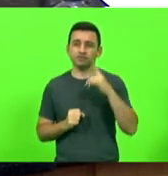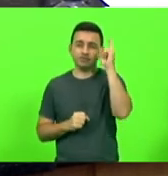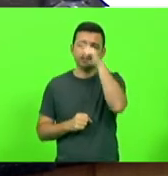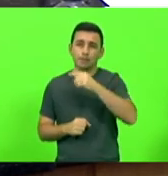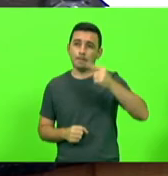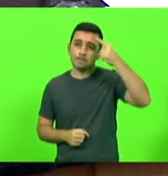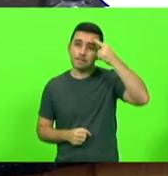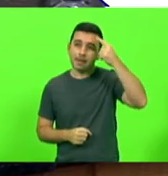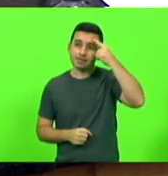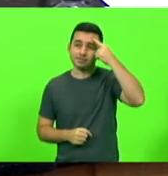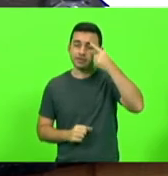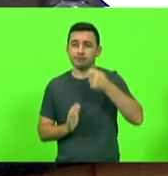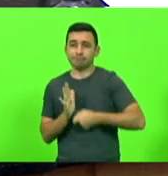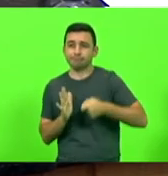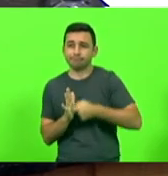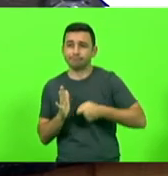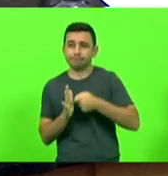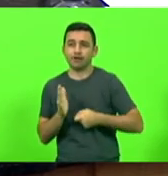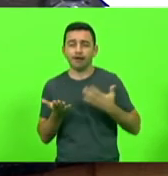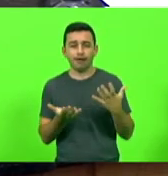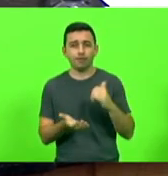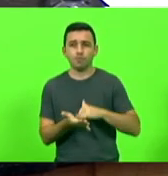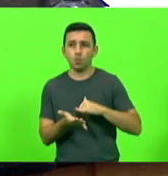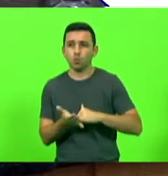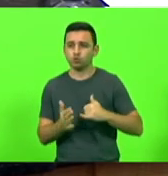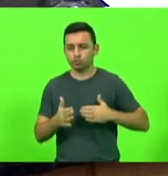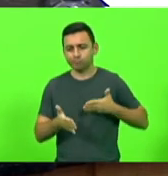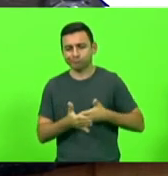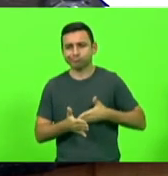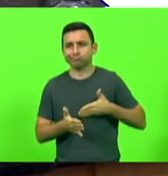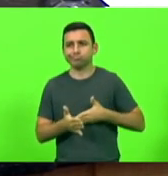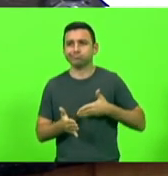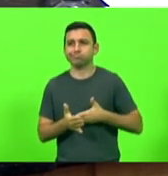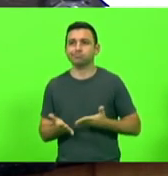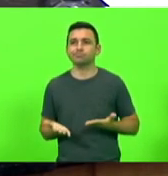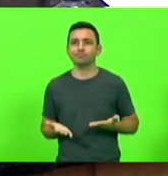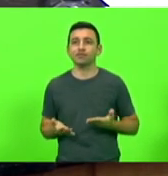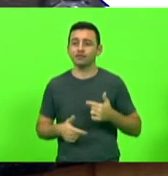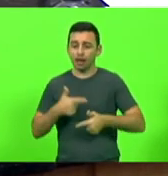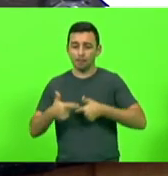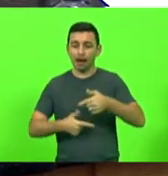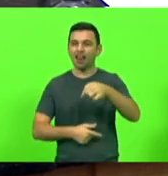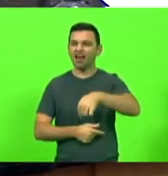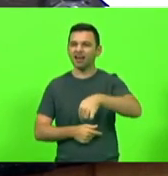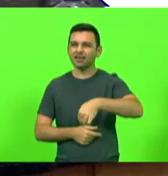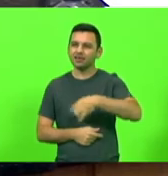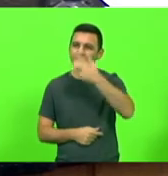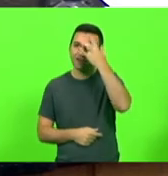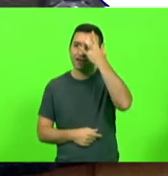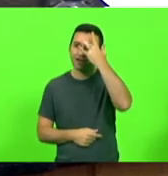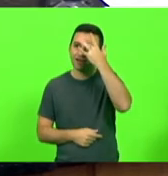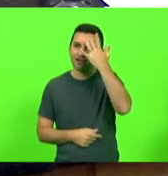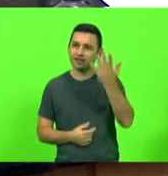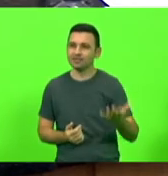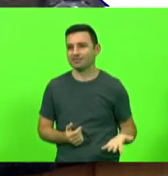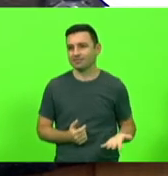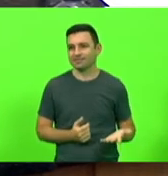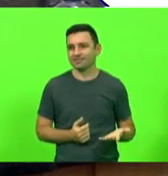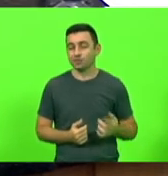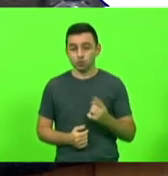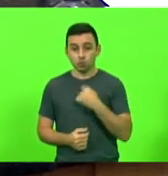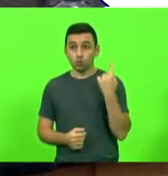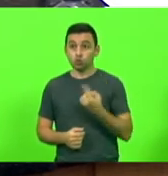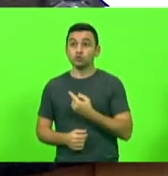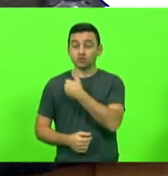em cobrar impostos e criar dificuldades para vocês. O nosso trabalho aqui, é facílimo, o trabalho de todos que estão no